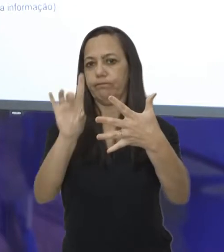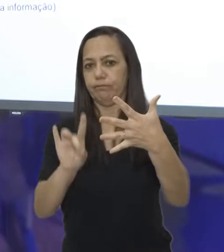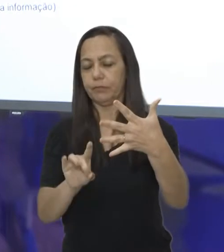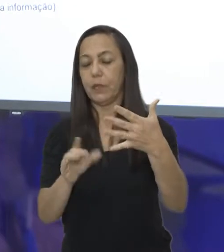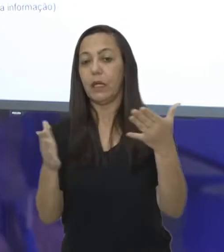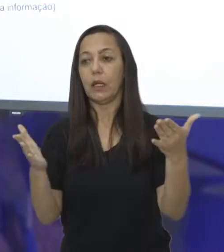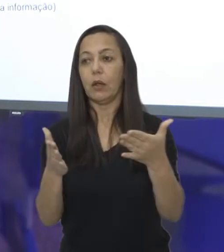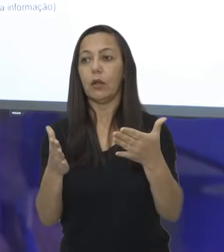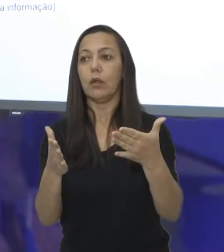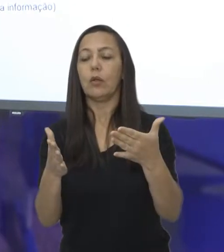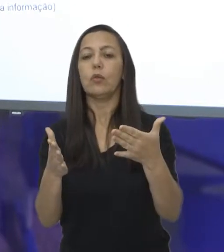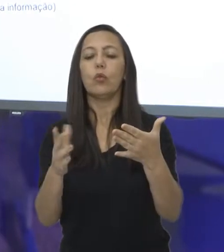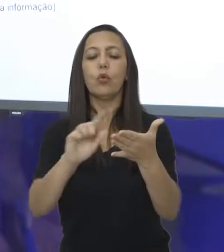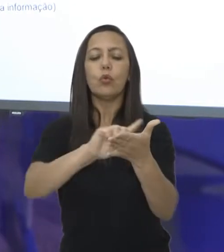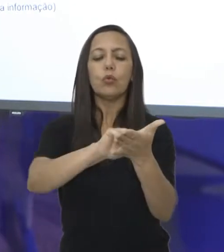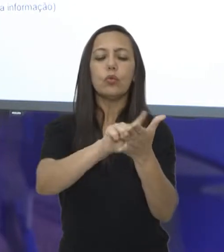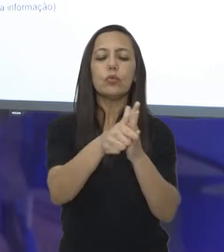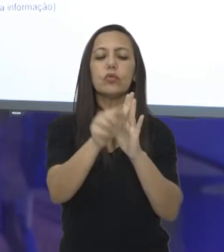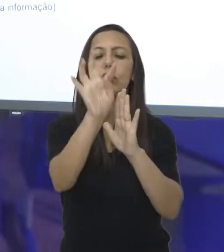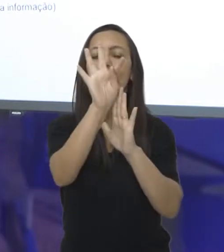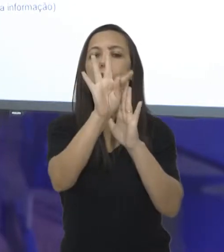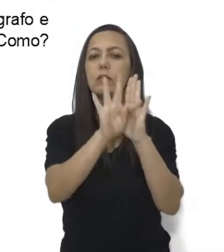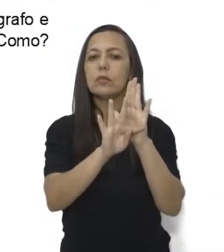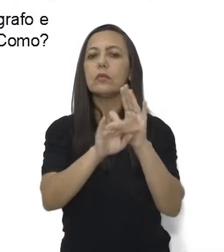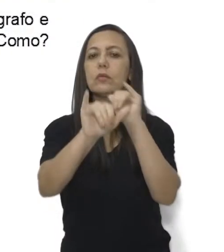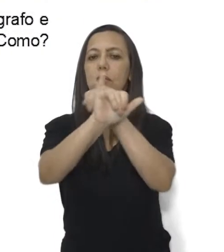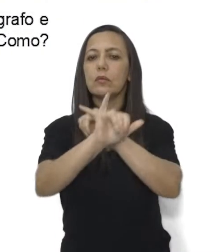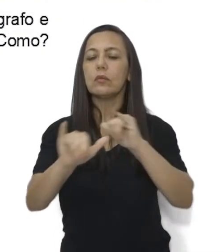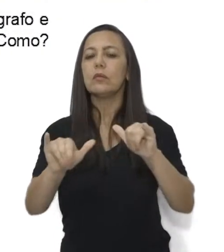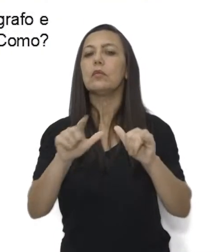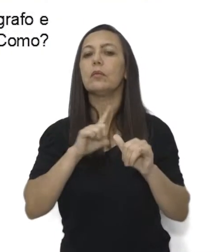Vamos ver o que é que o gênero notícia possui.